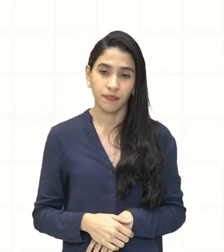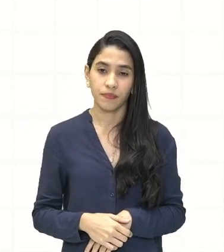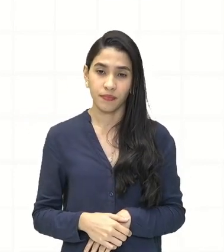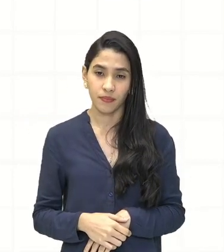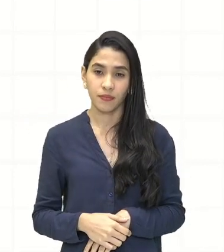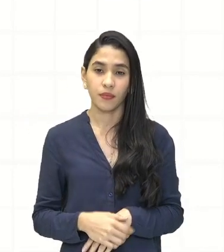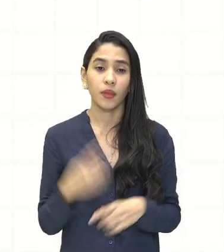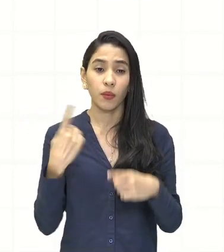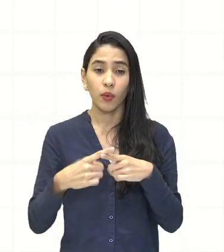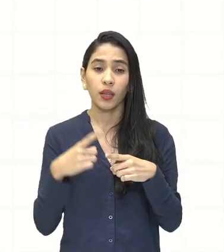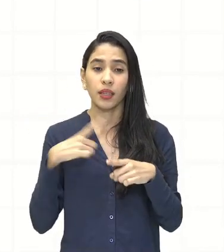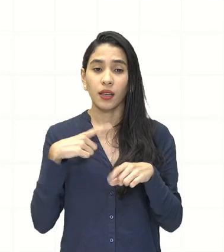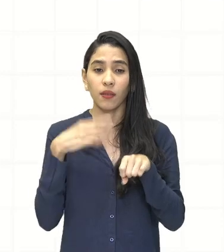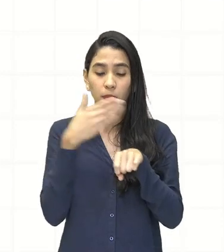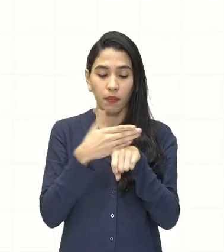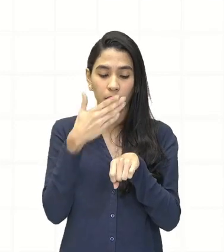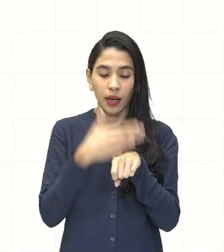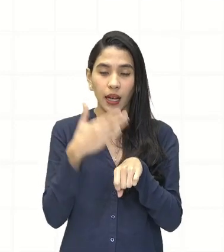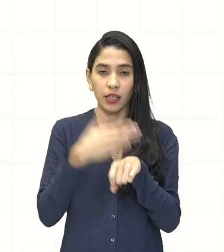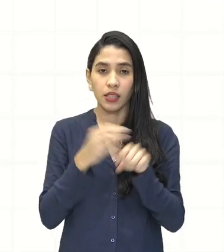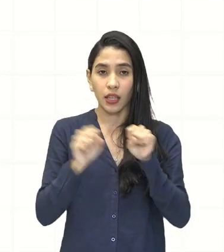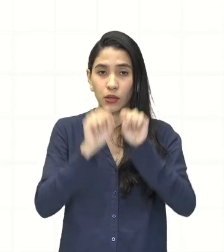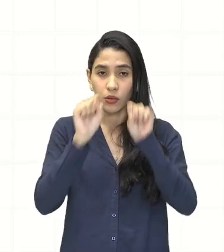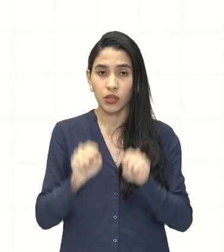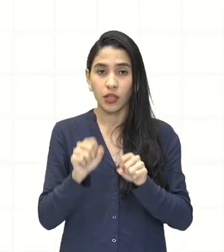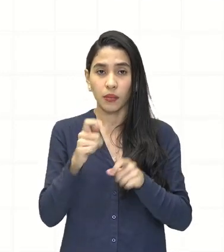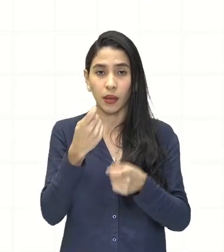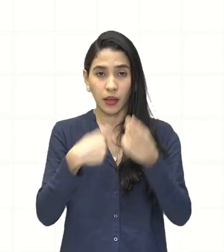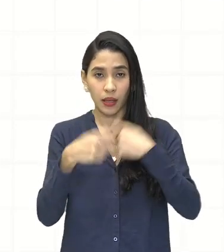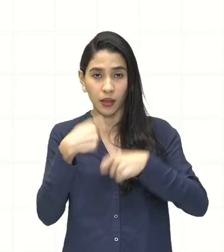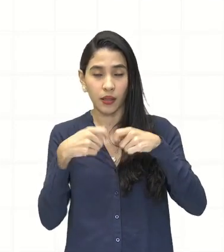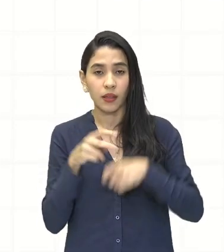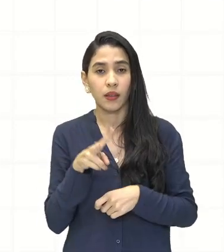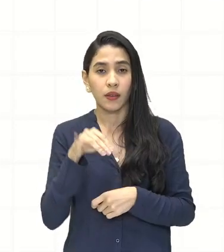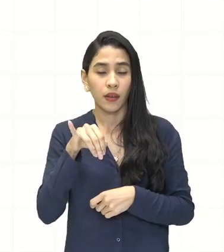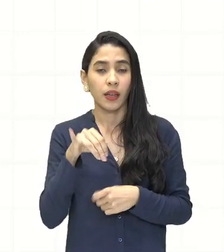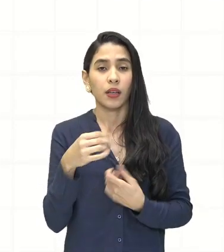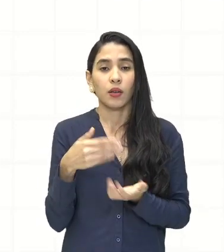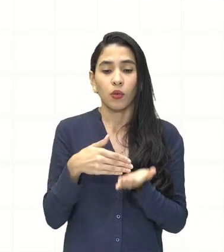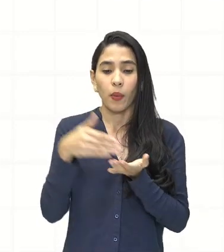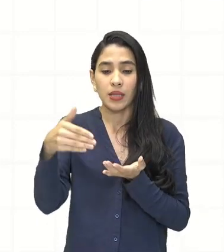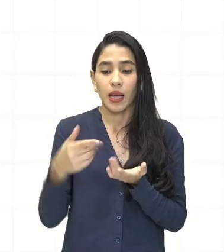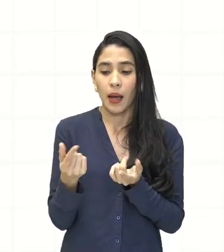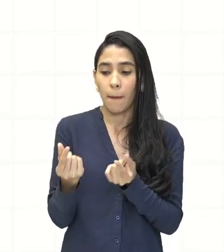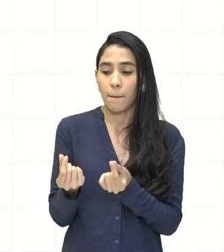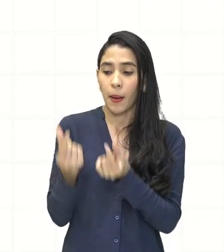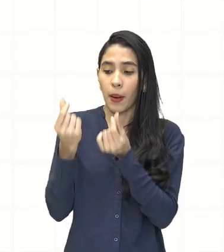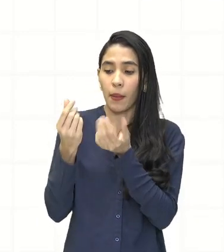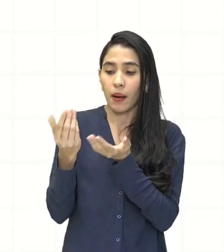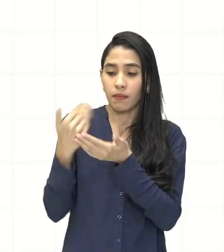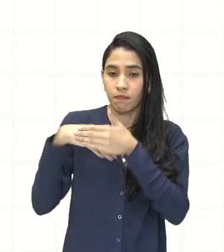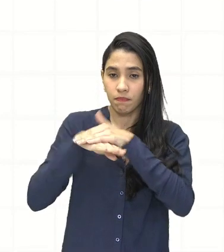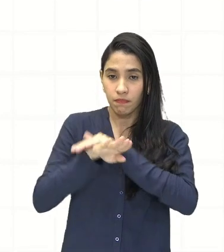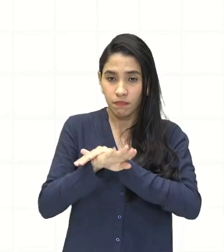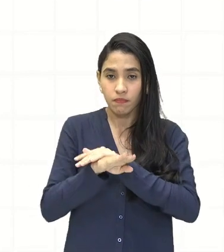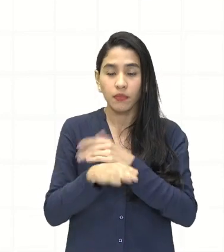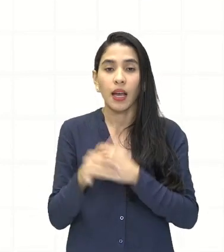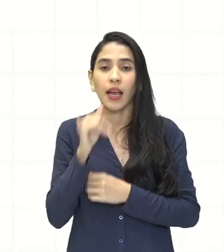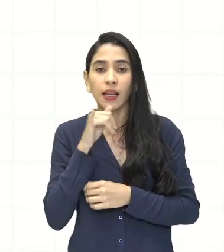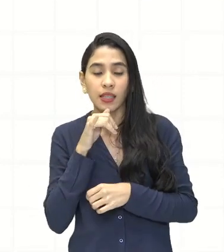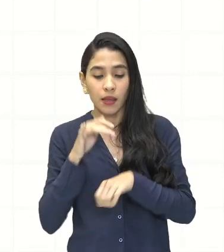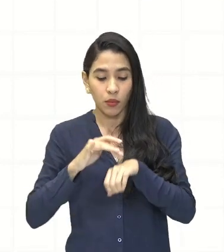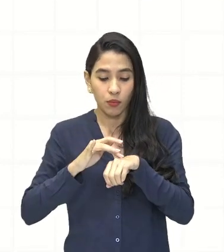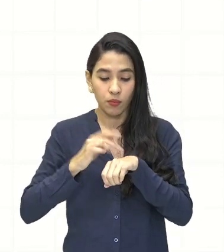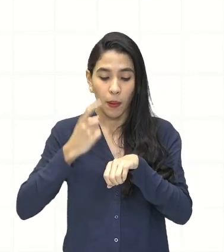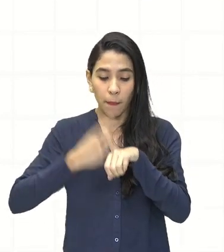conta das práticas mercantilistas. Eles vão começar a acumular capital, como, por exemplo, os metais preciosos.